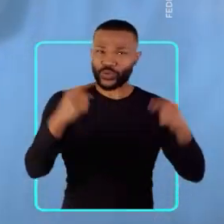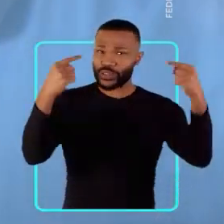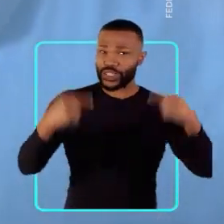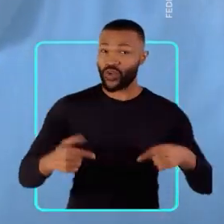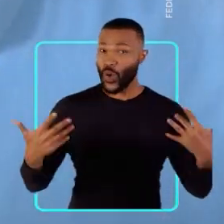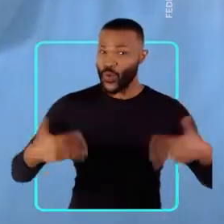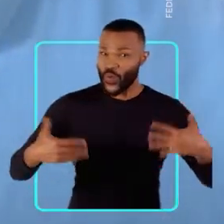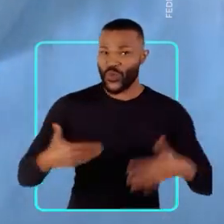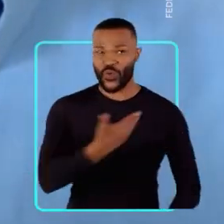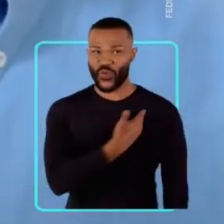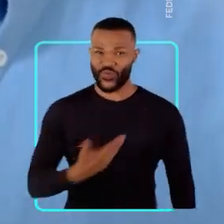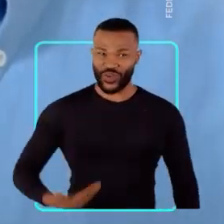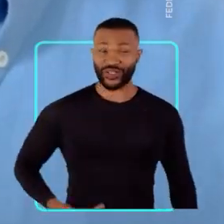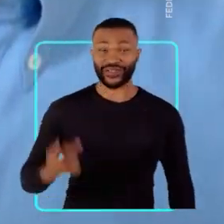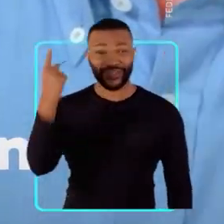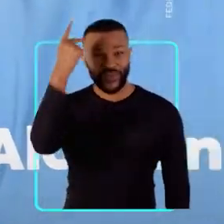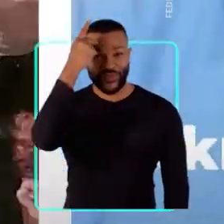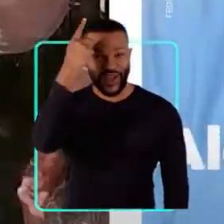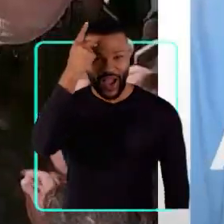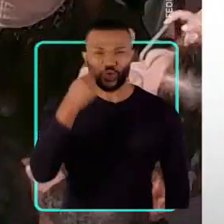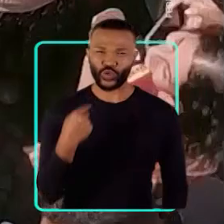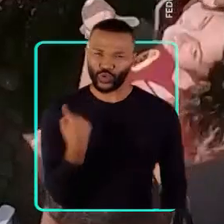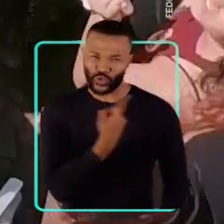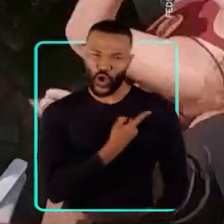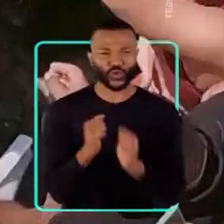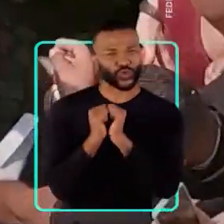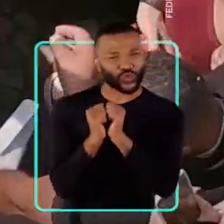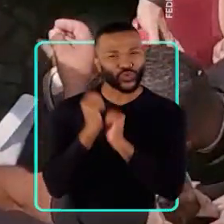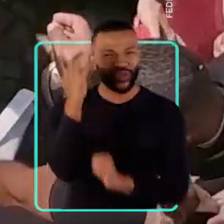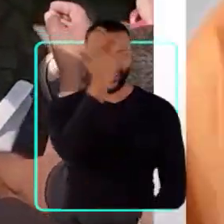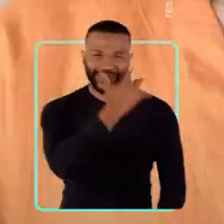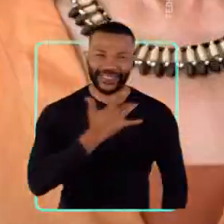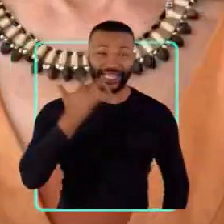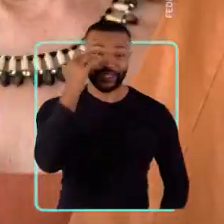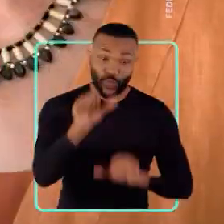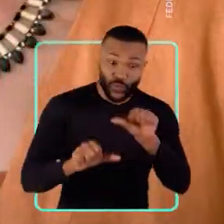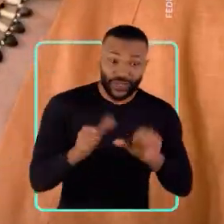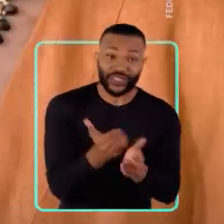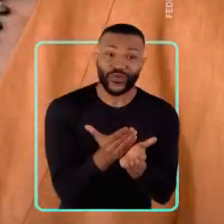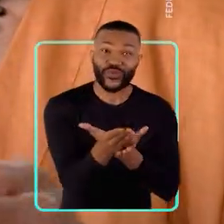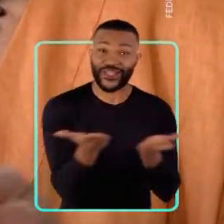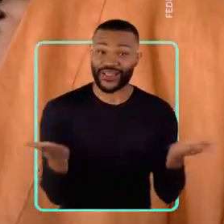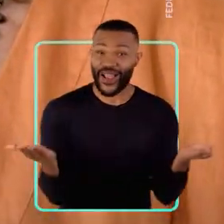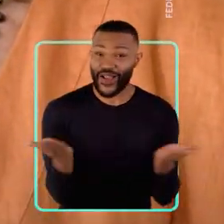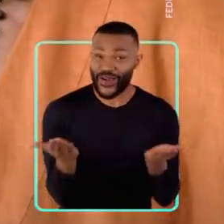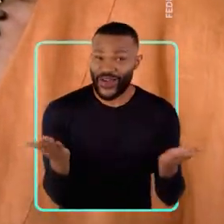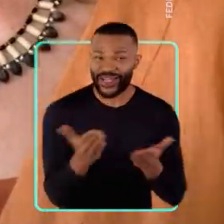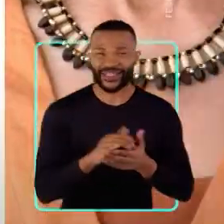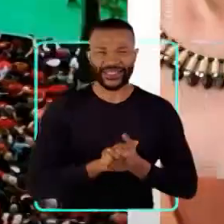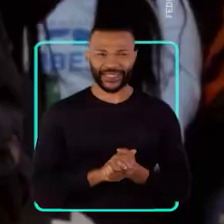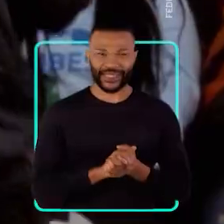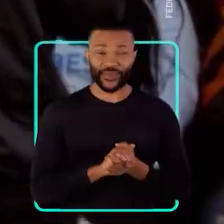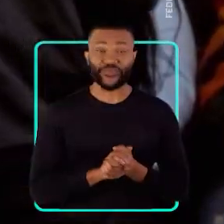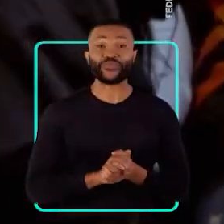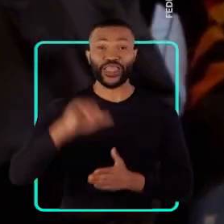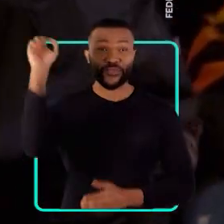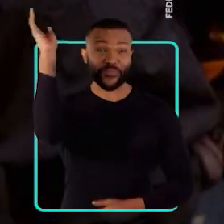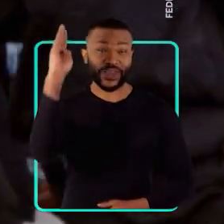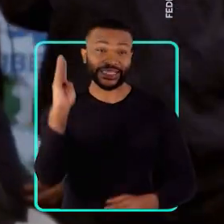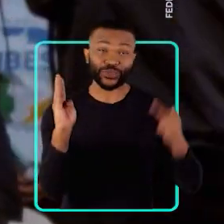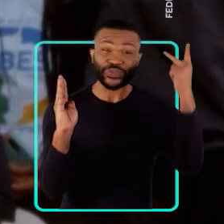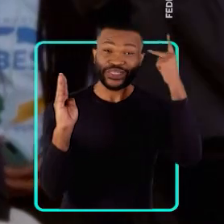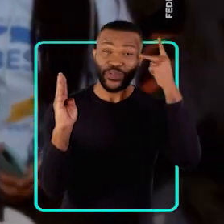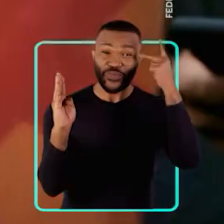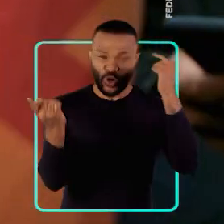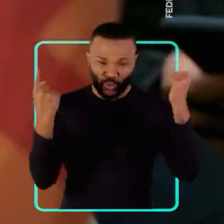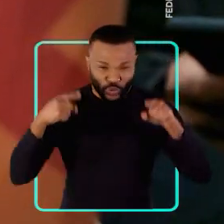grande desafio de governar São Paulo. Estamos juntos com o Haddad. A mudança é agora. O que vai ser o